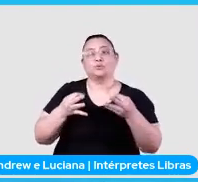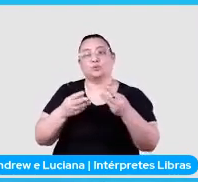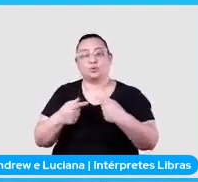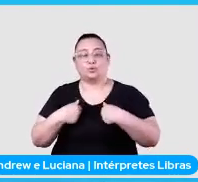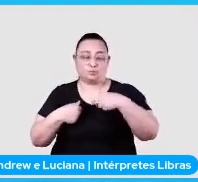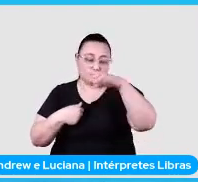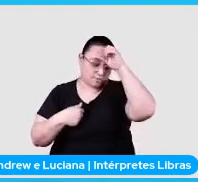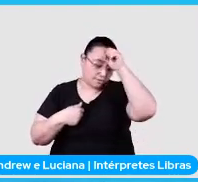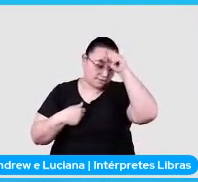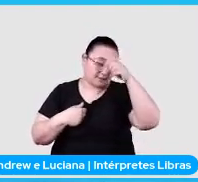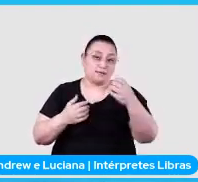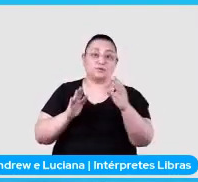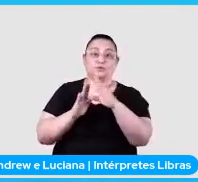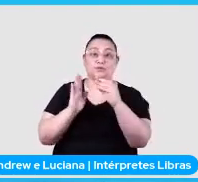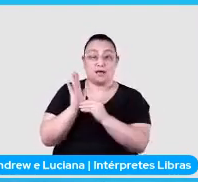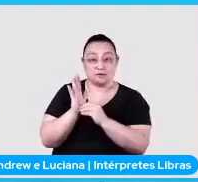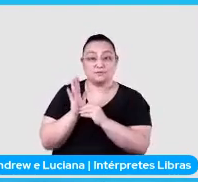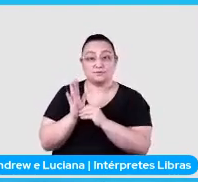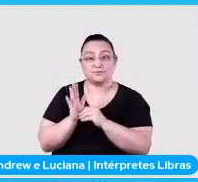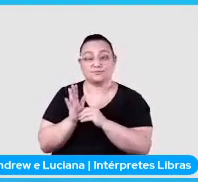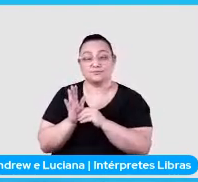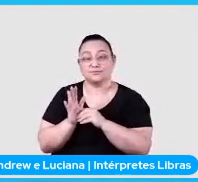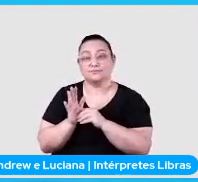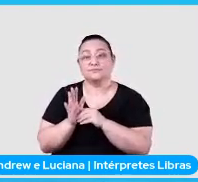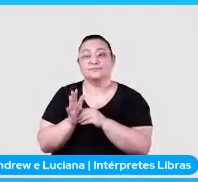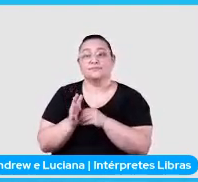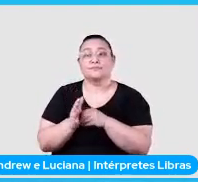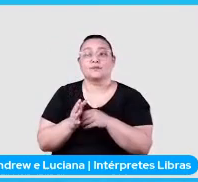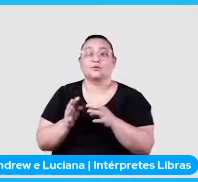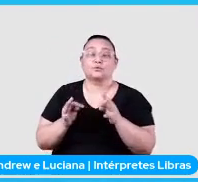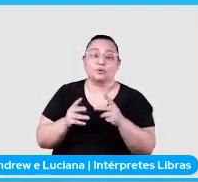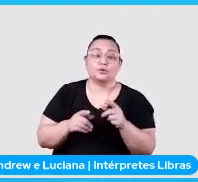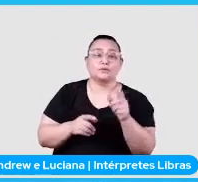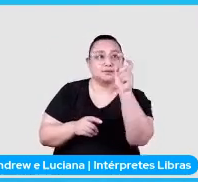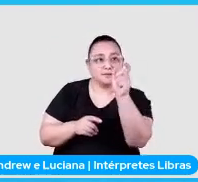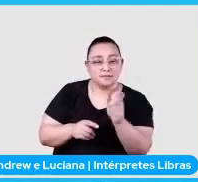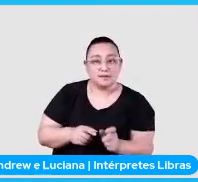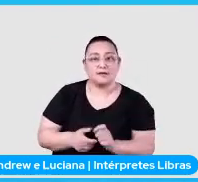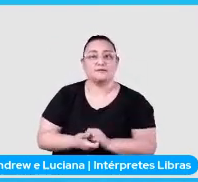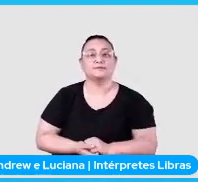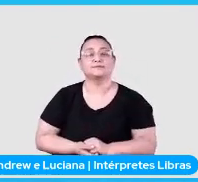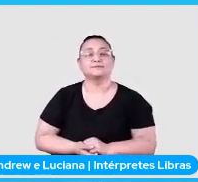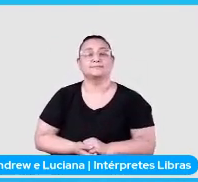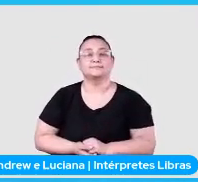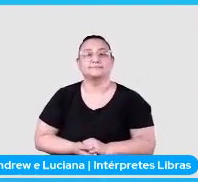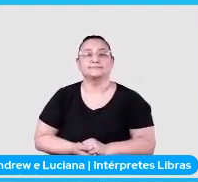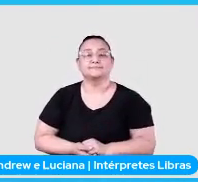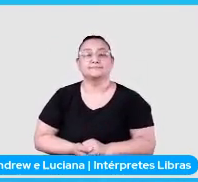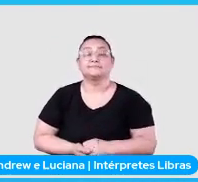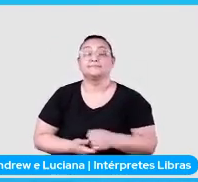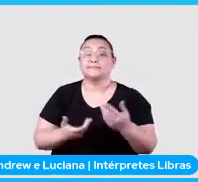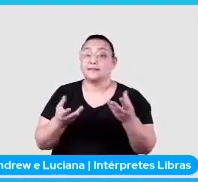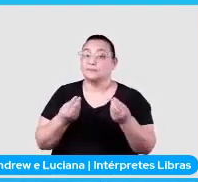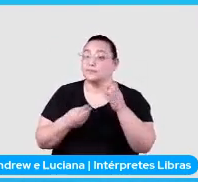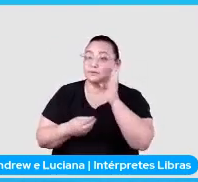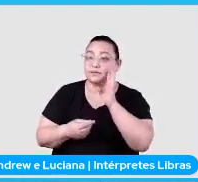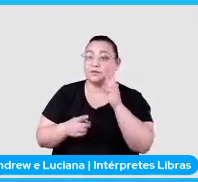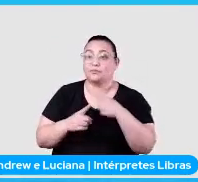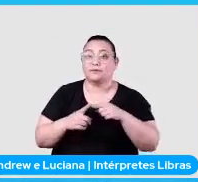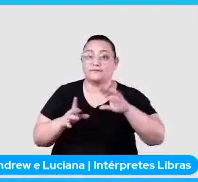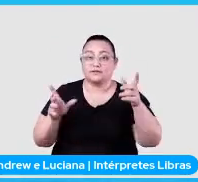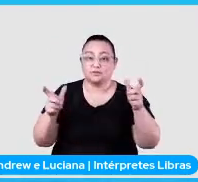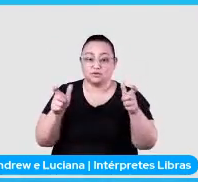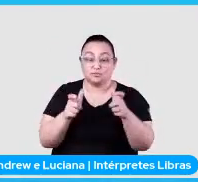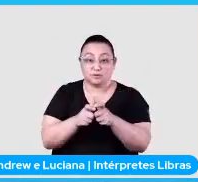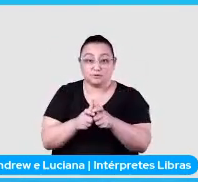ali do meu dado, é com essas D palavras aqui. E aqui é bem legal porque, assim, quando a gente faz uma redução dimensional